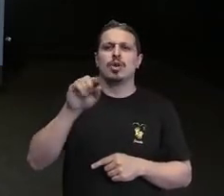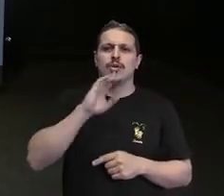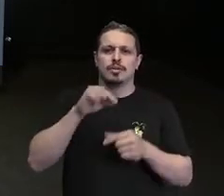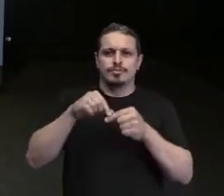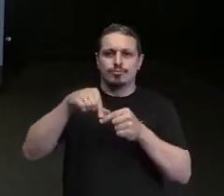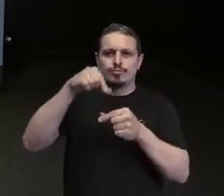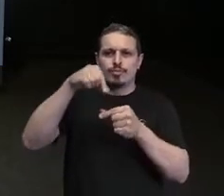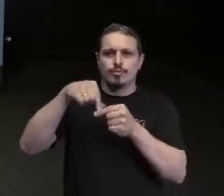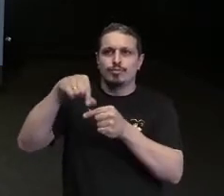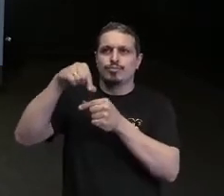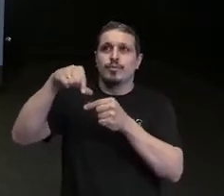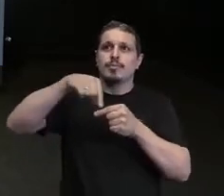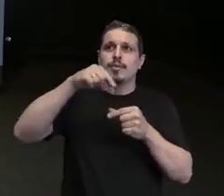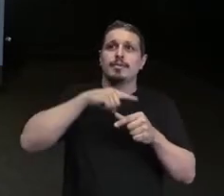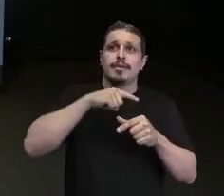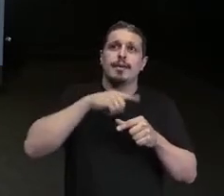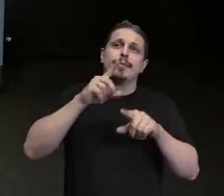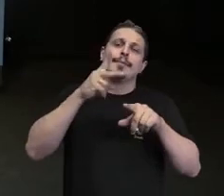imagens,